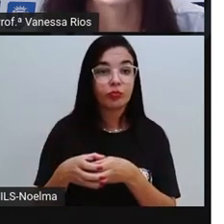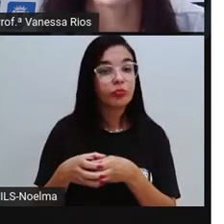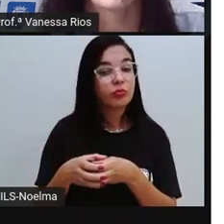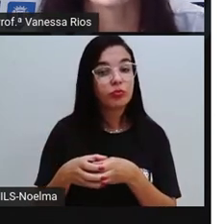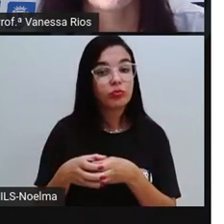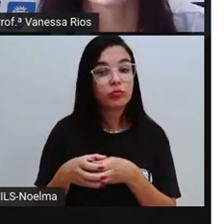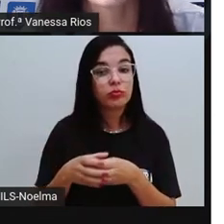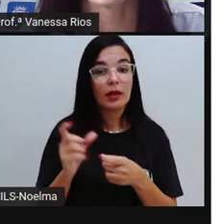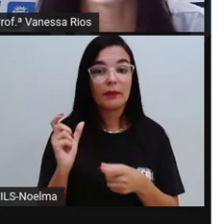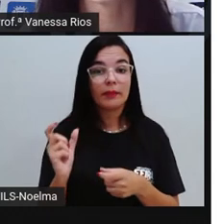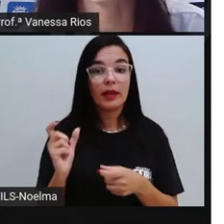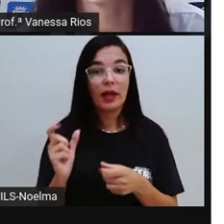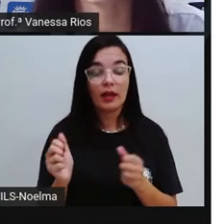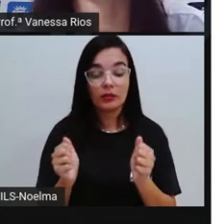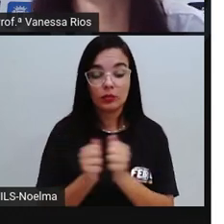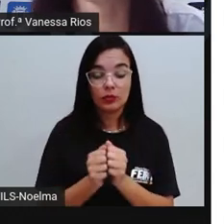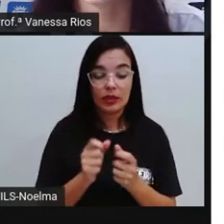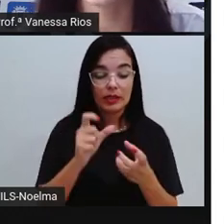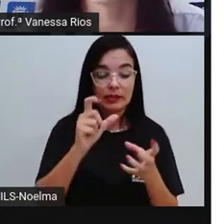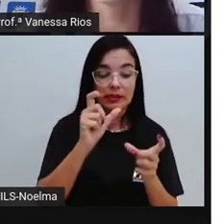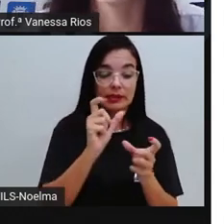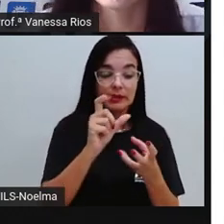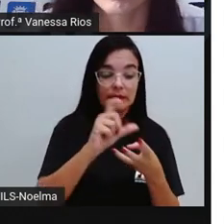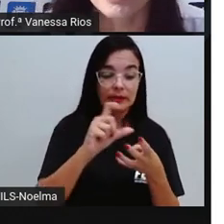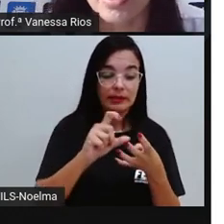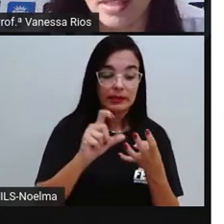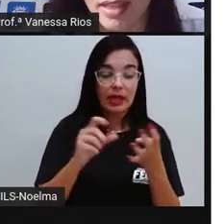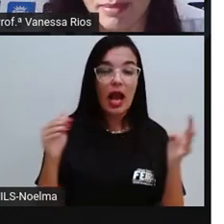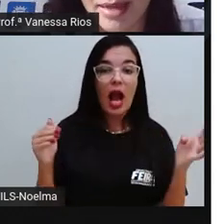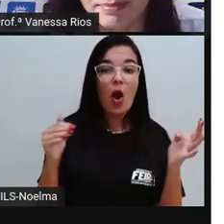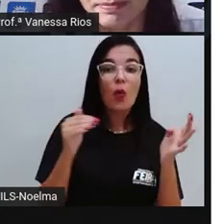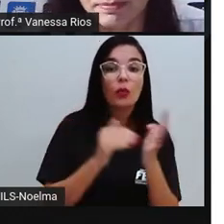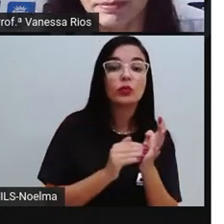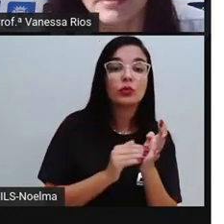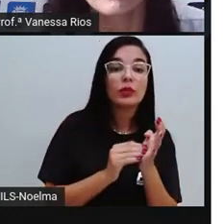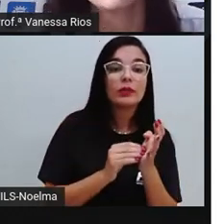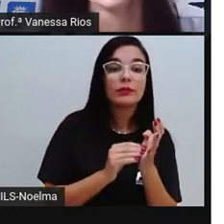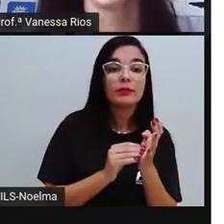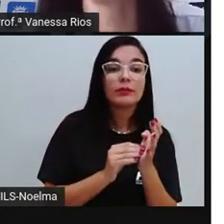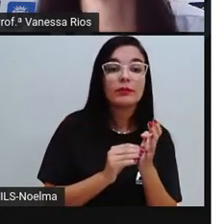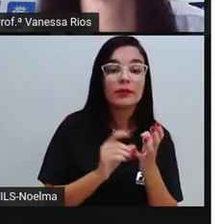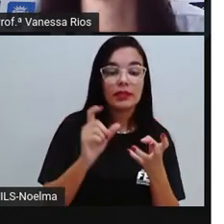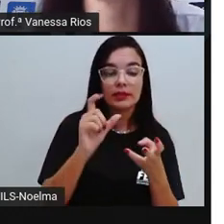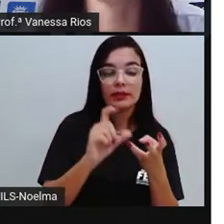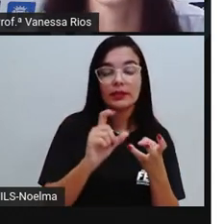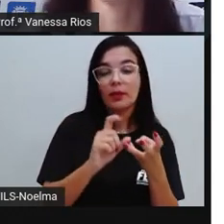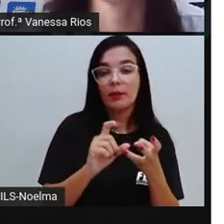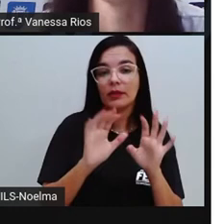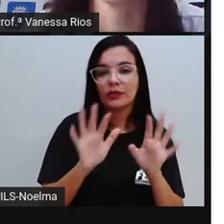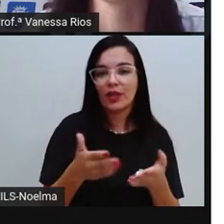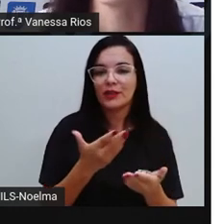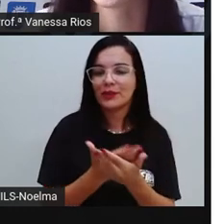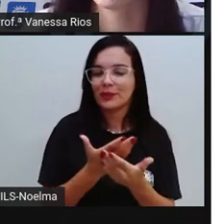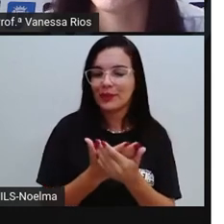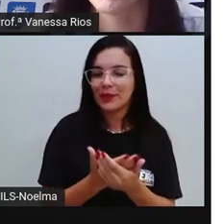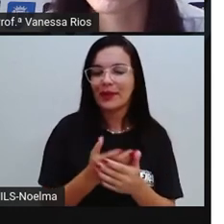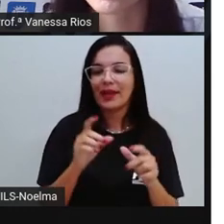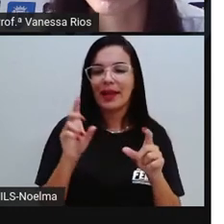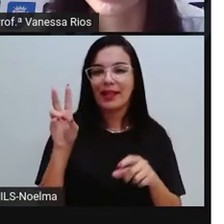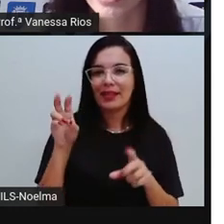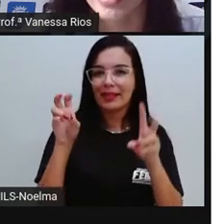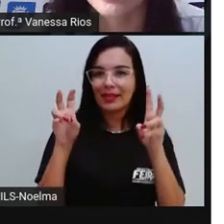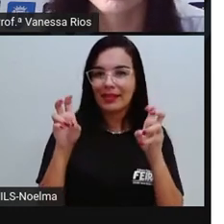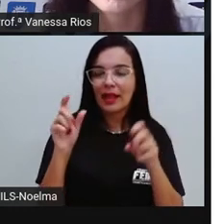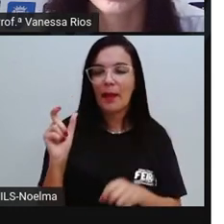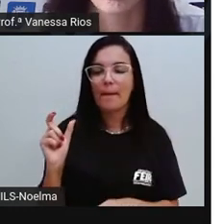chamada a palavra quando a sílaba tônica é a última sílaba? A gente estudou, observou através da palavra